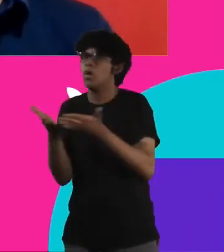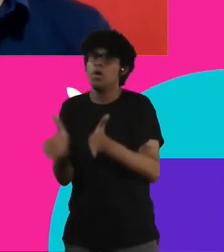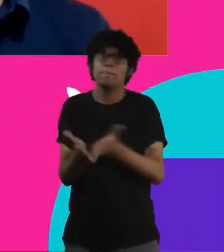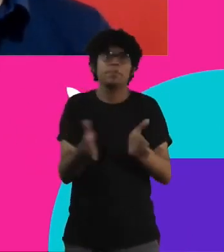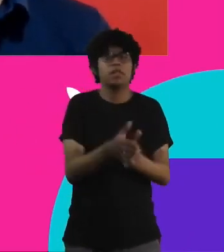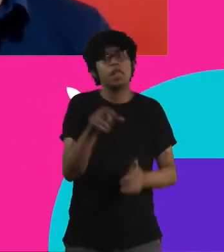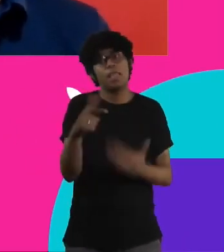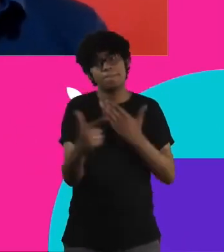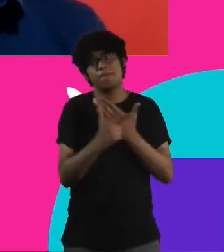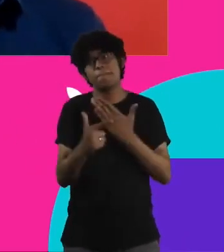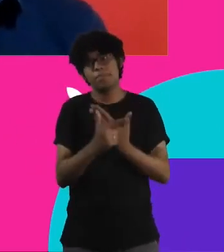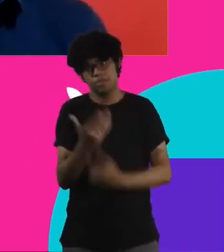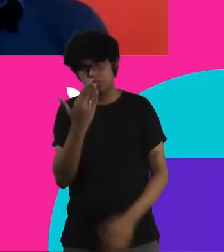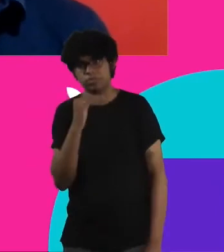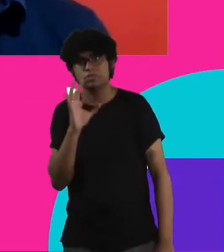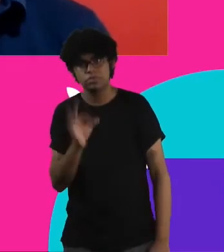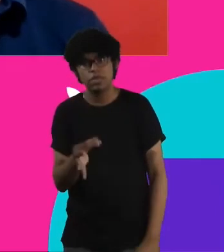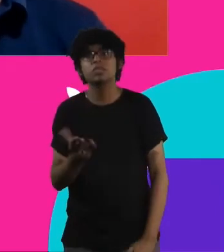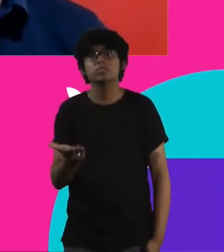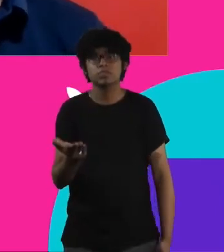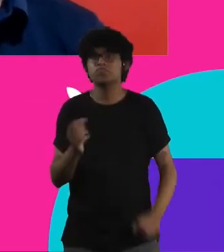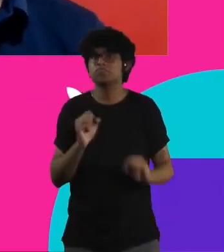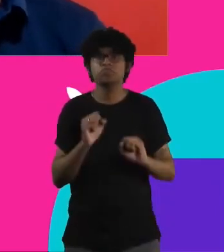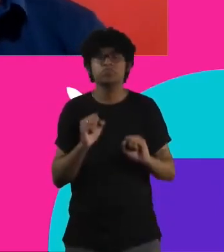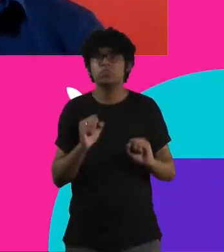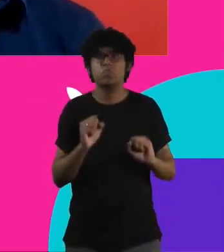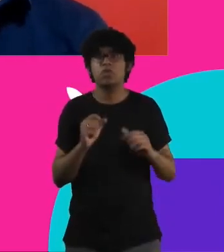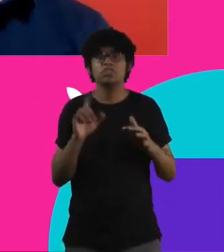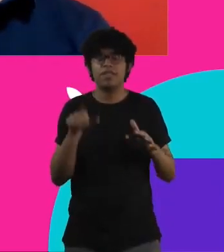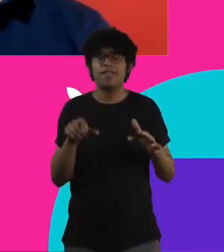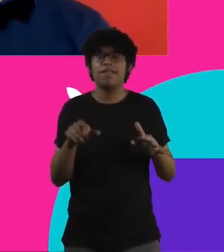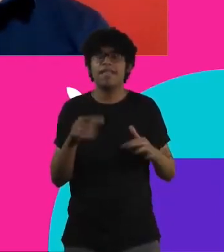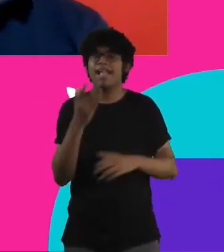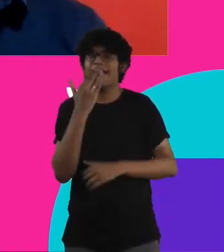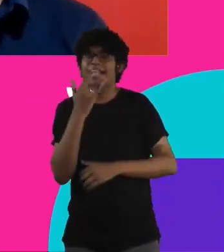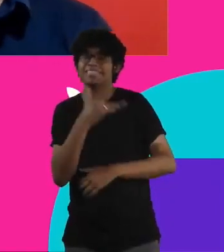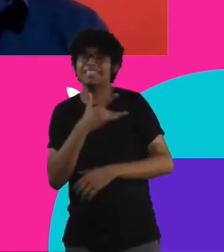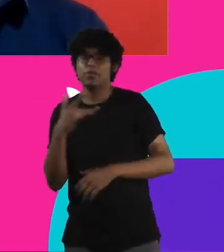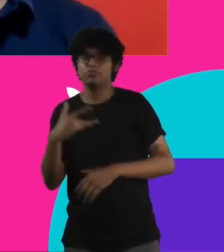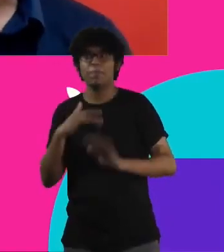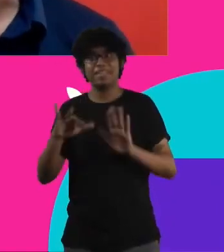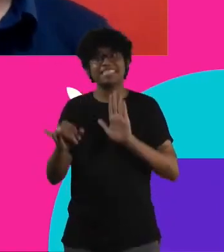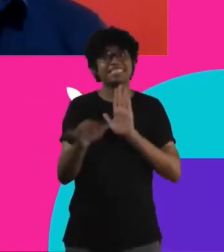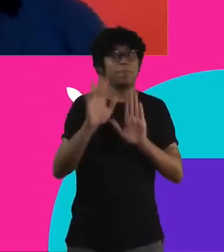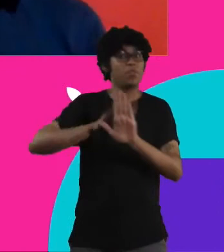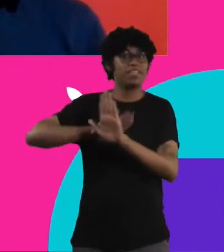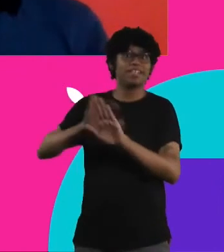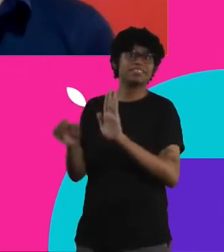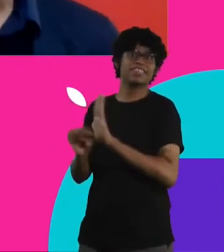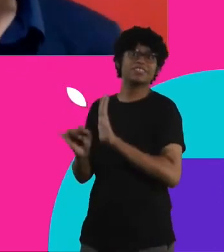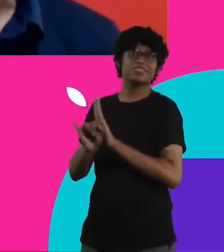junto como papel da comida a gente não pode mais dissociar uma alimentação saudável se a gente não fala de identidade de cultura